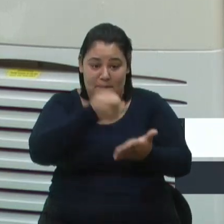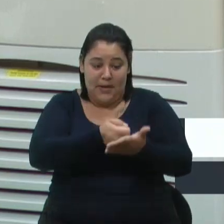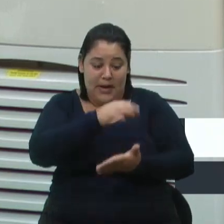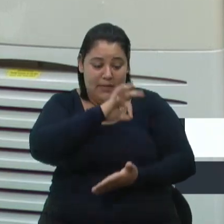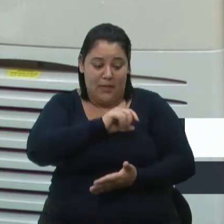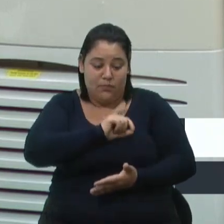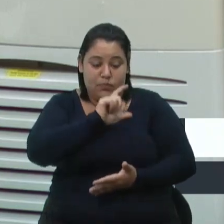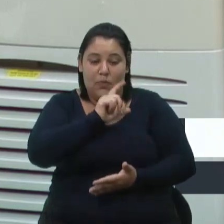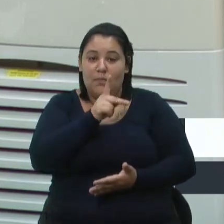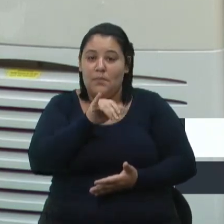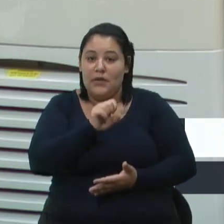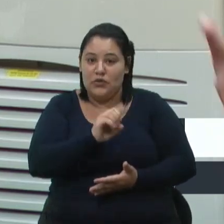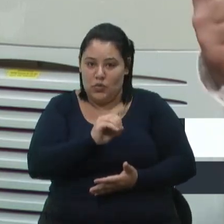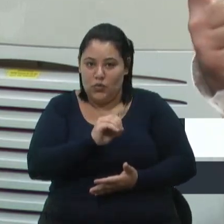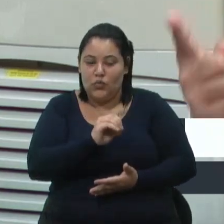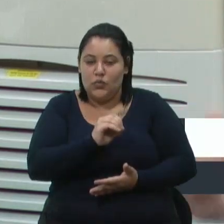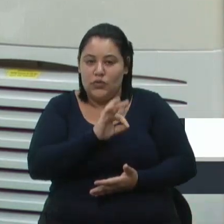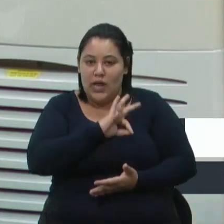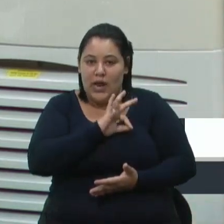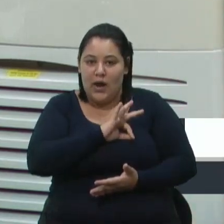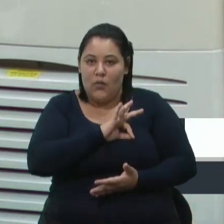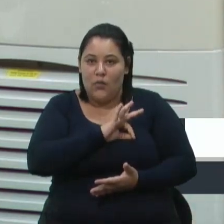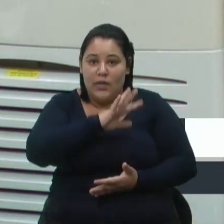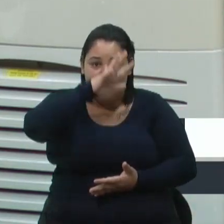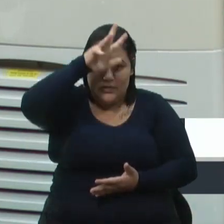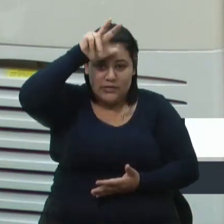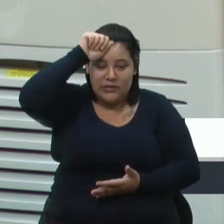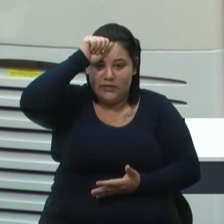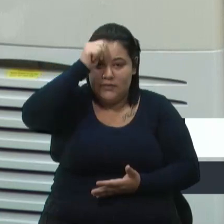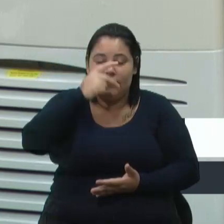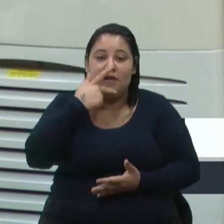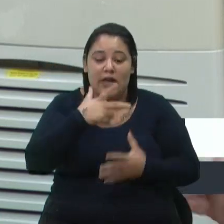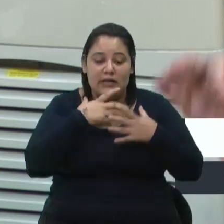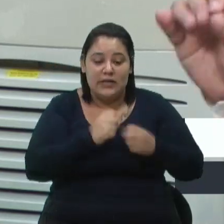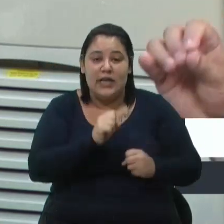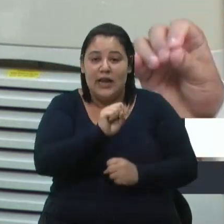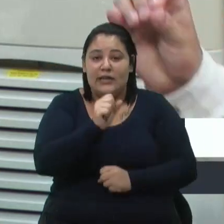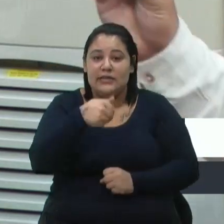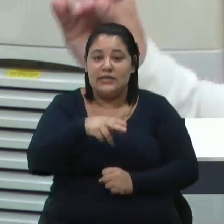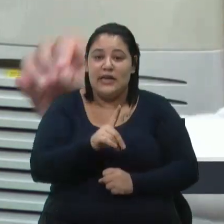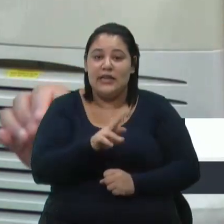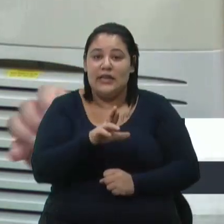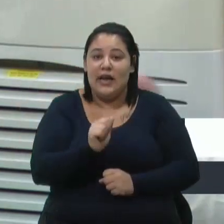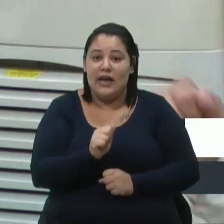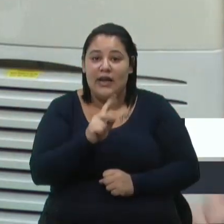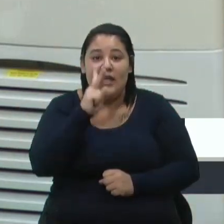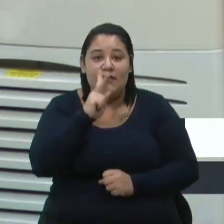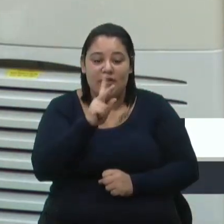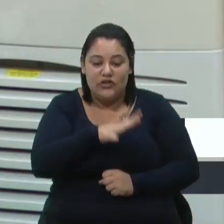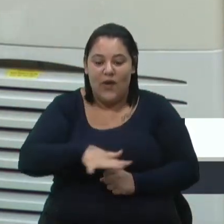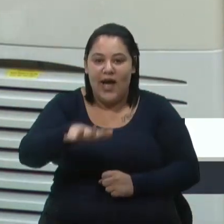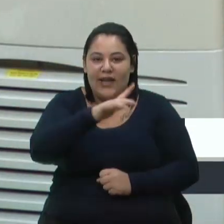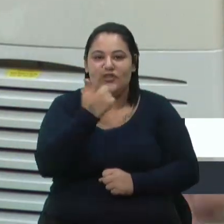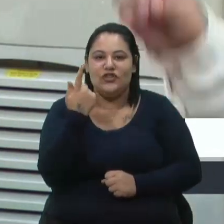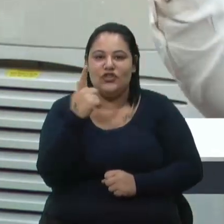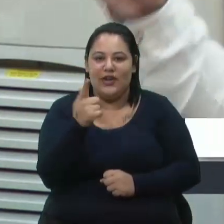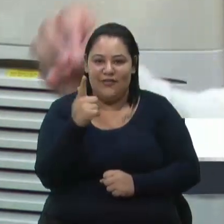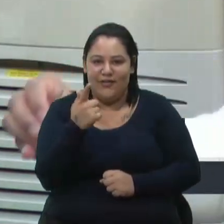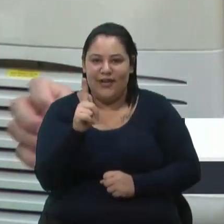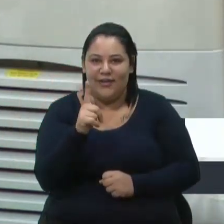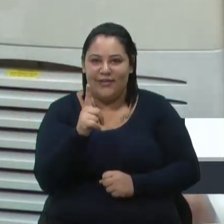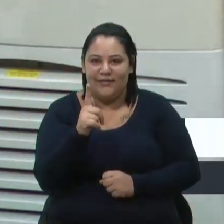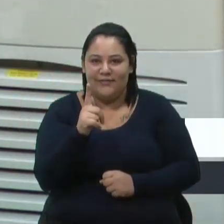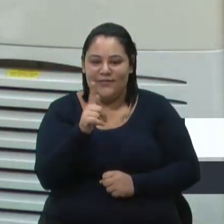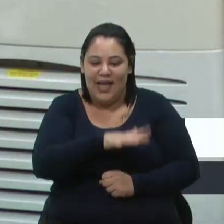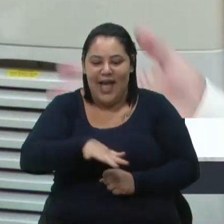na rede pública municipal. Falem com a secretária Sandra Negrini e vejam, por exemplo, a área de geografia, a área